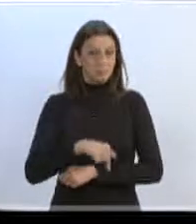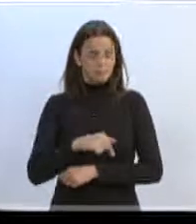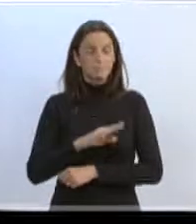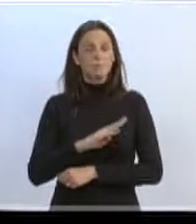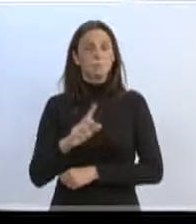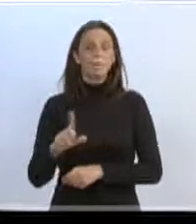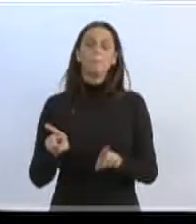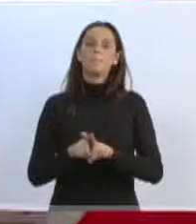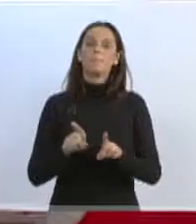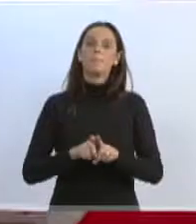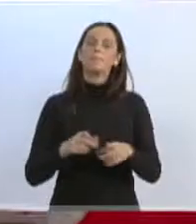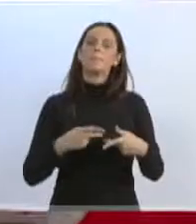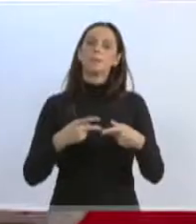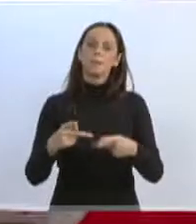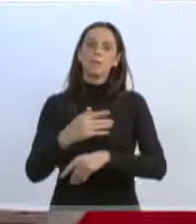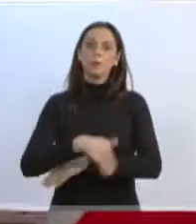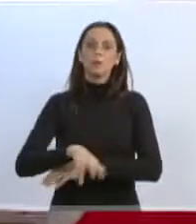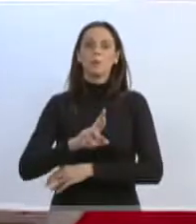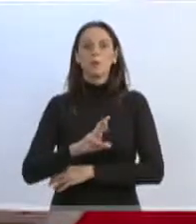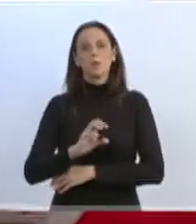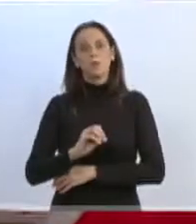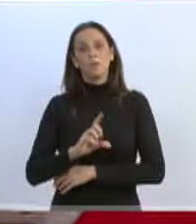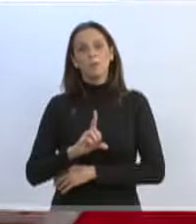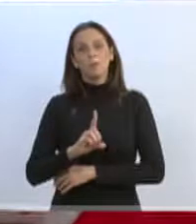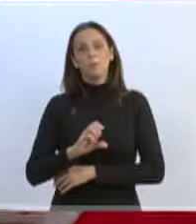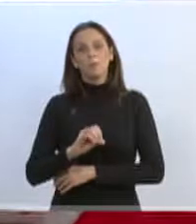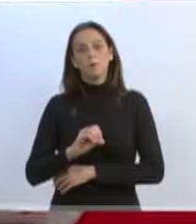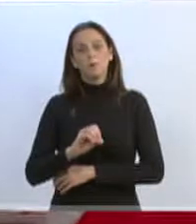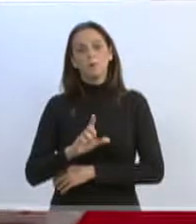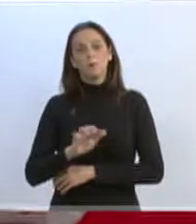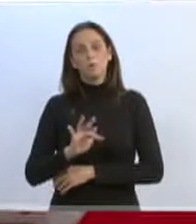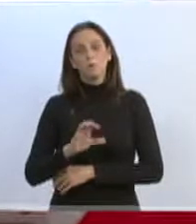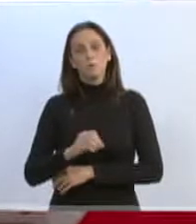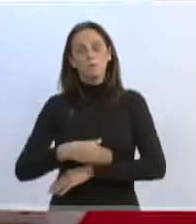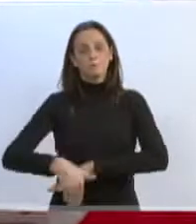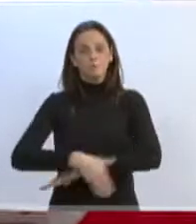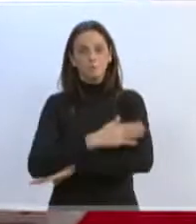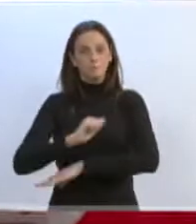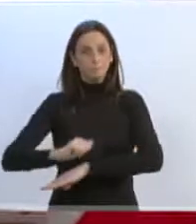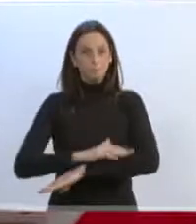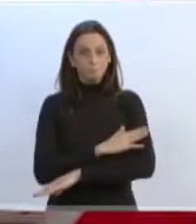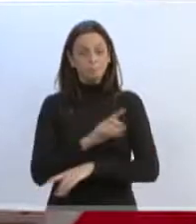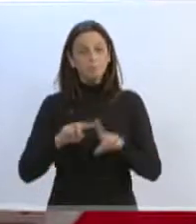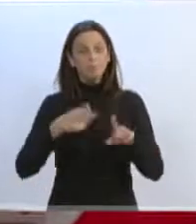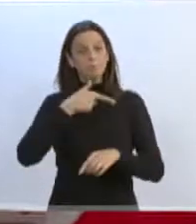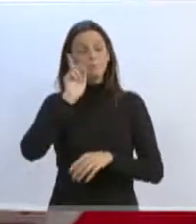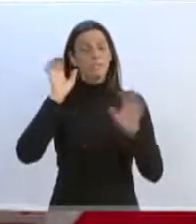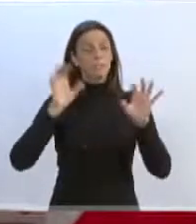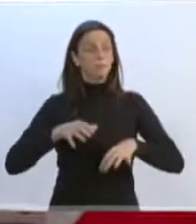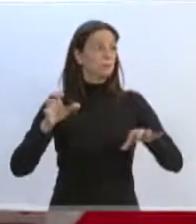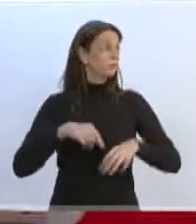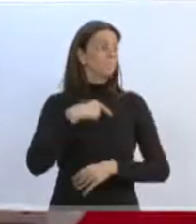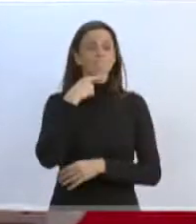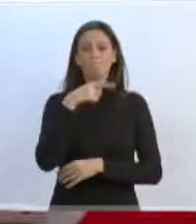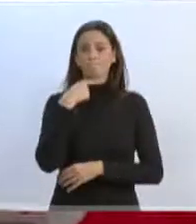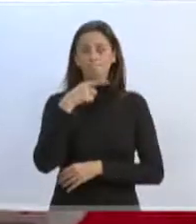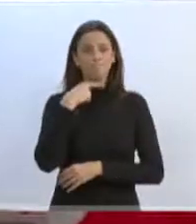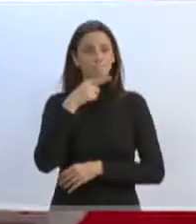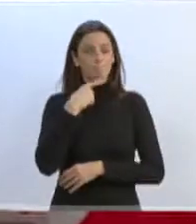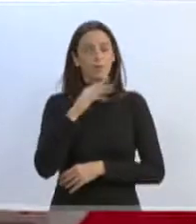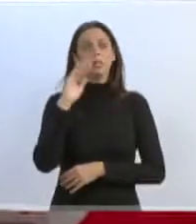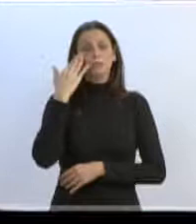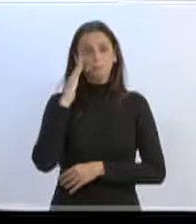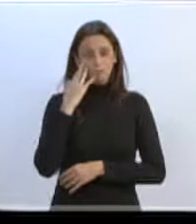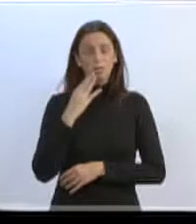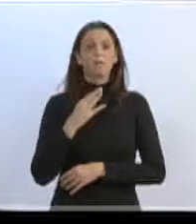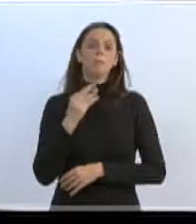Estive também na Rua Rodolfo Frottner, onde seguem as obras de pavimentação do trecho 2 dessa rua, onde com a chuva de ontem ficou bastante complicada a situação da rua, compreende-se